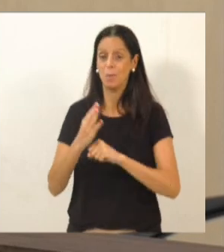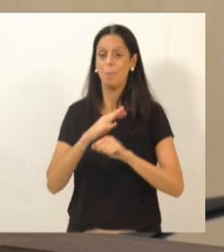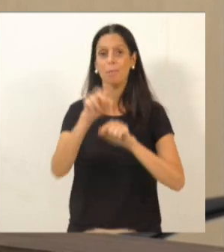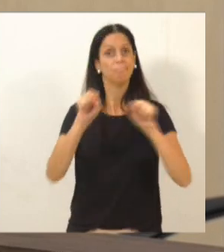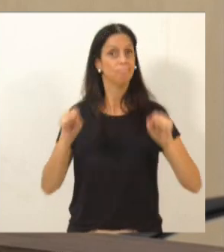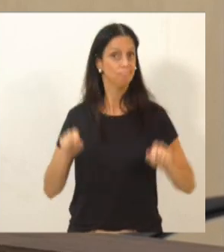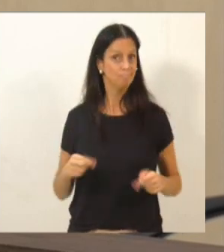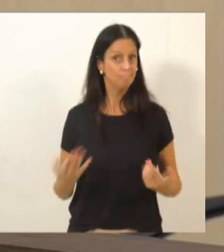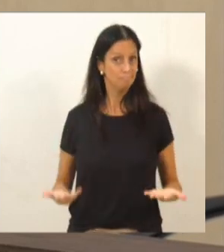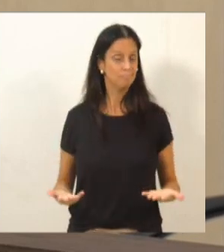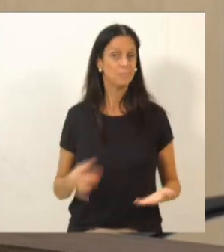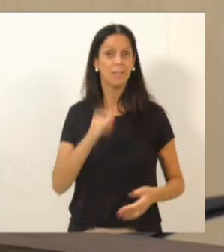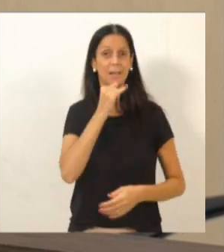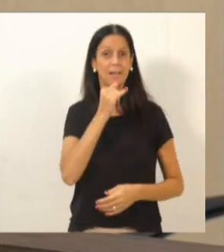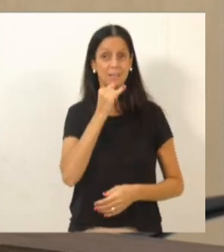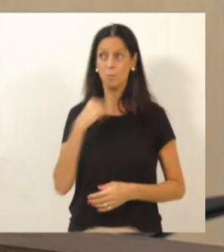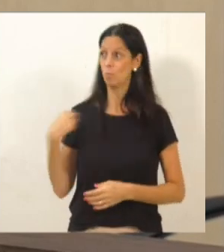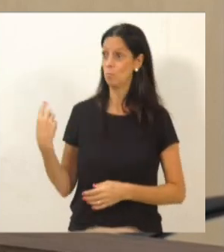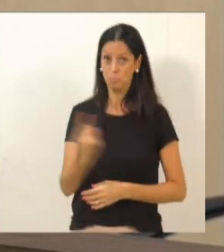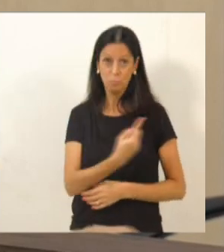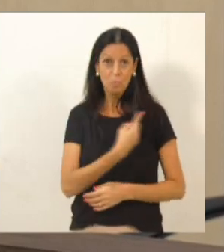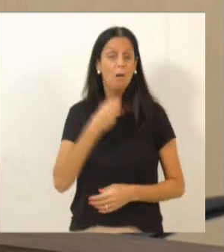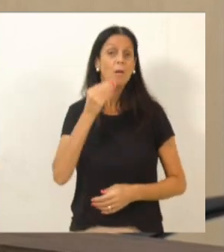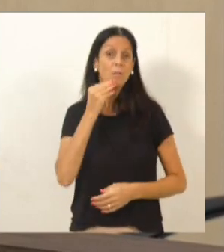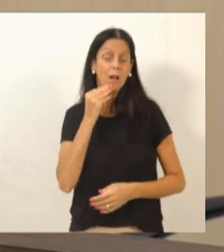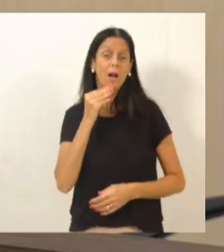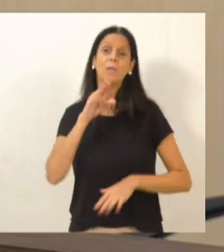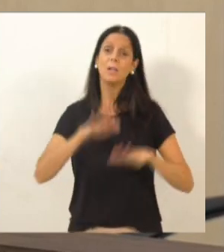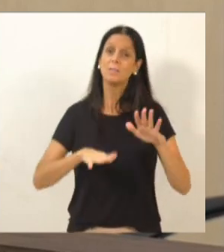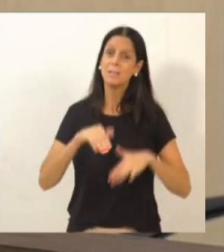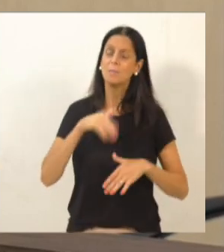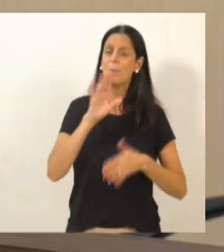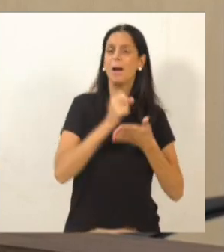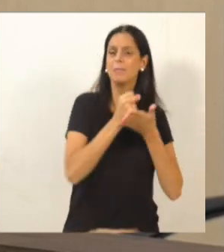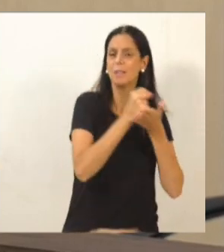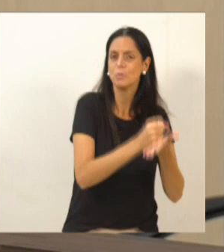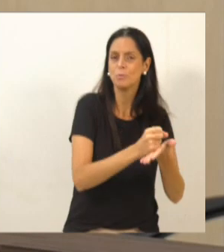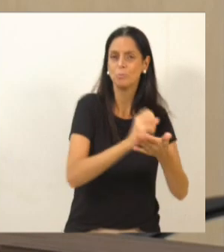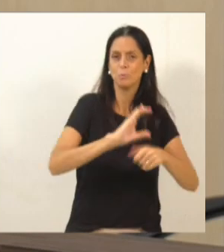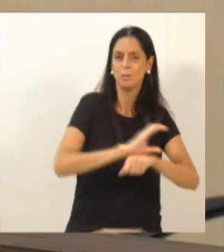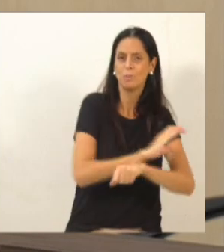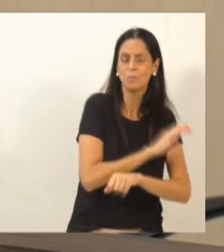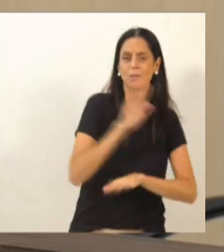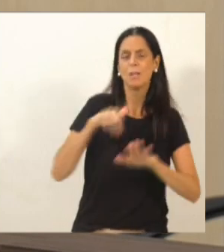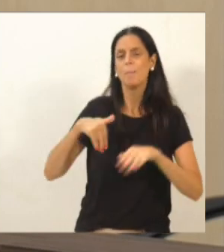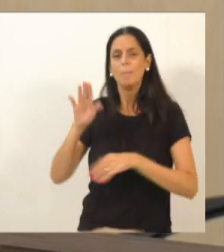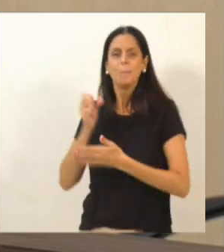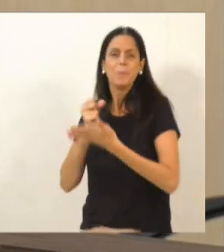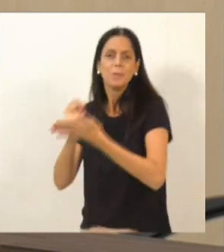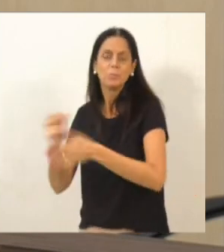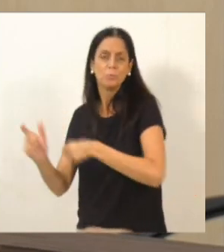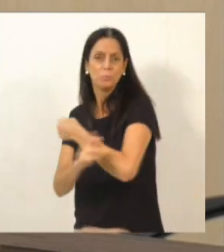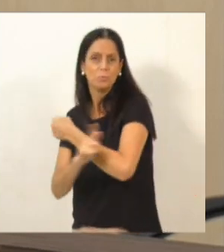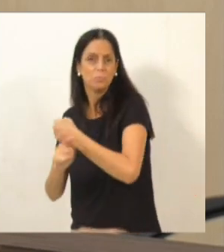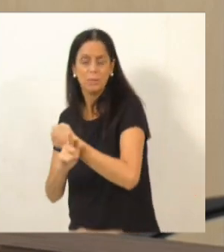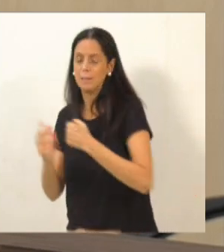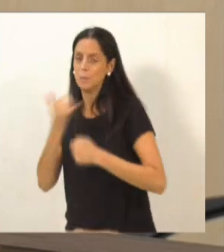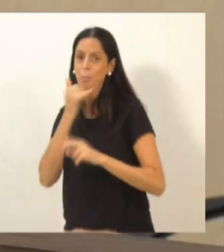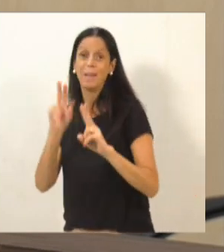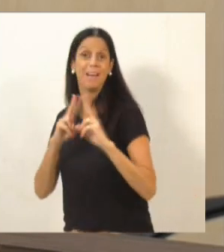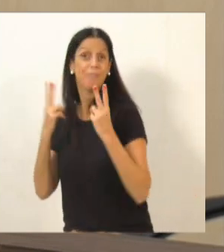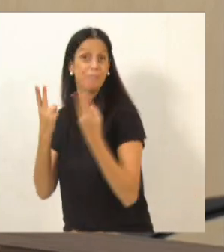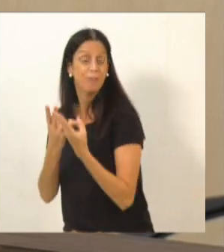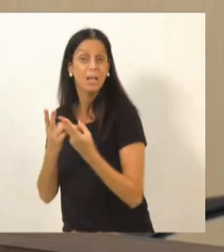essa de, acho que um vereador pode ter uma atuação mais na Itopava Central, outro mais ali na região da Velha, mas, se alguém vier me procurar da Vila